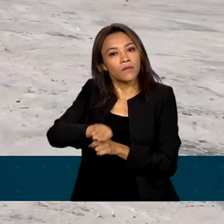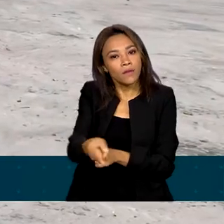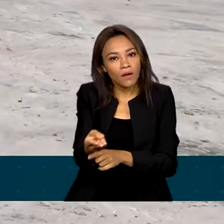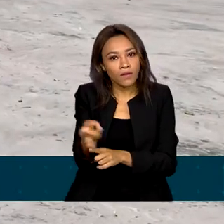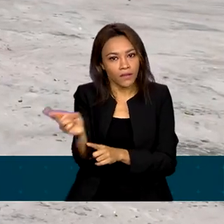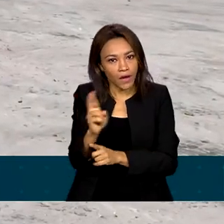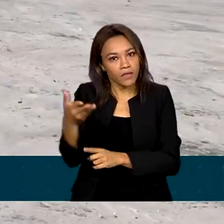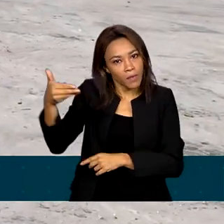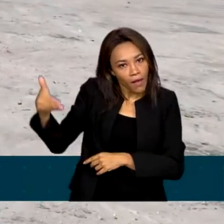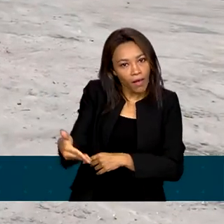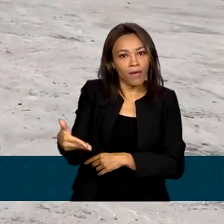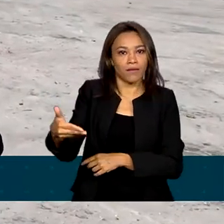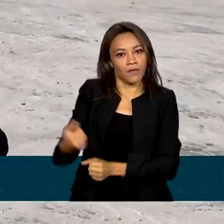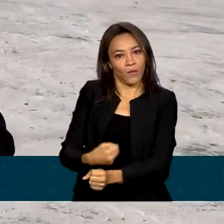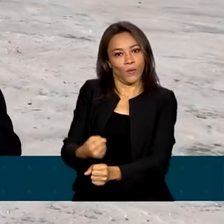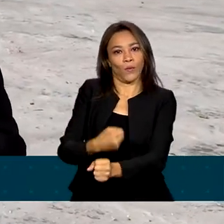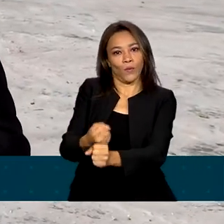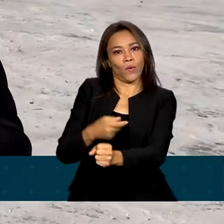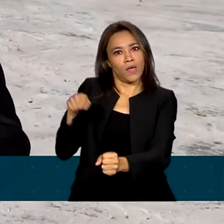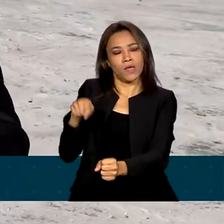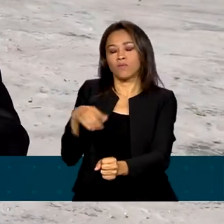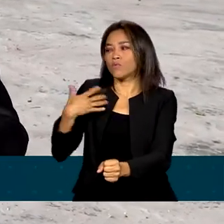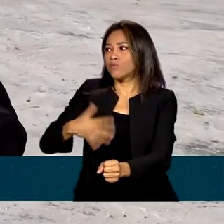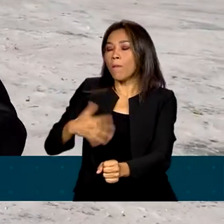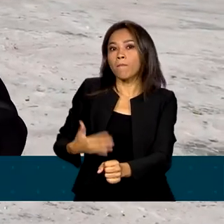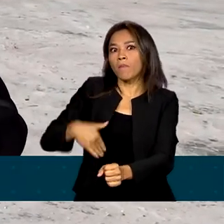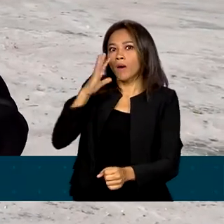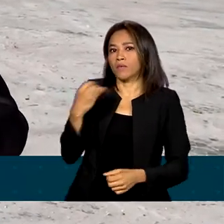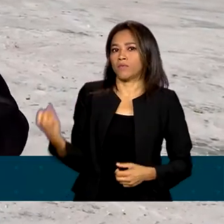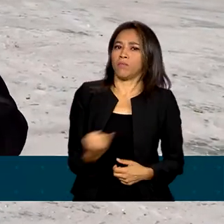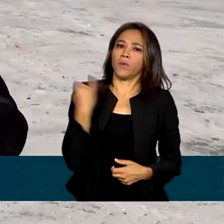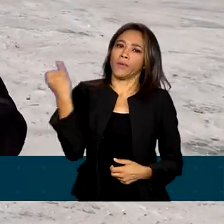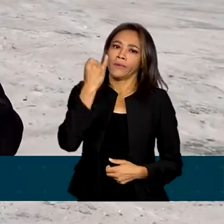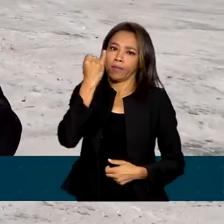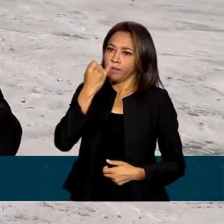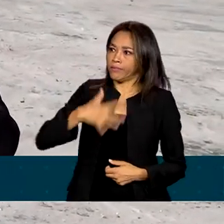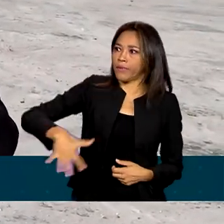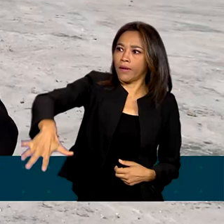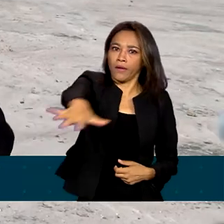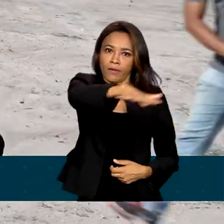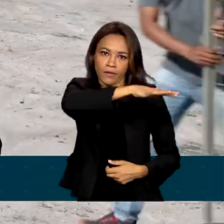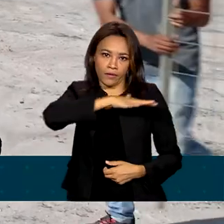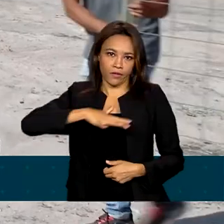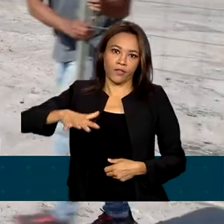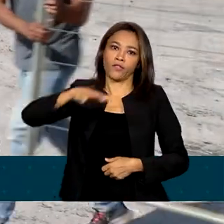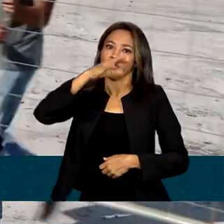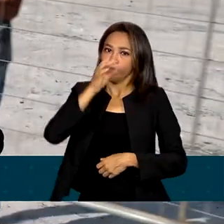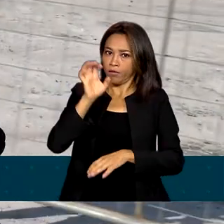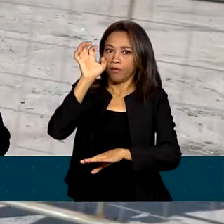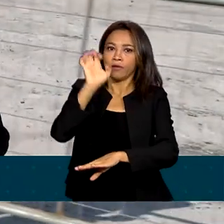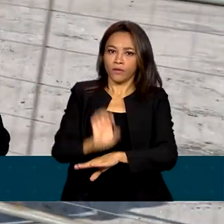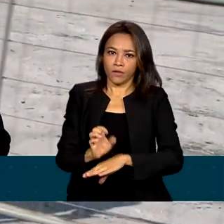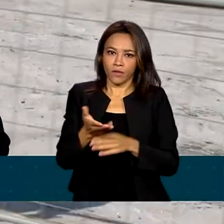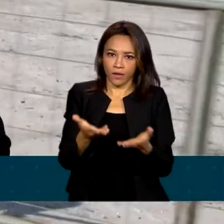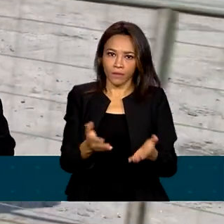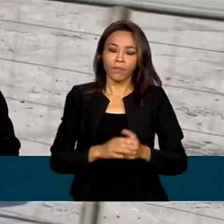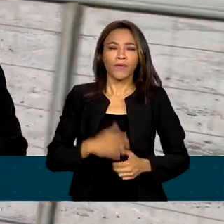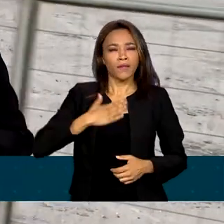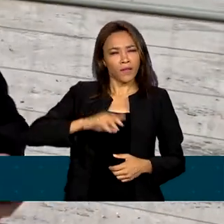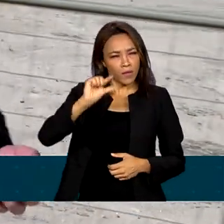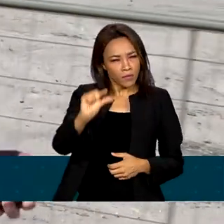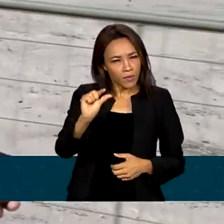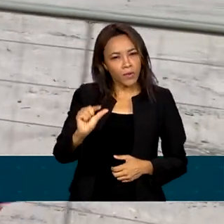nessa rodovia considerada uma das mais importantes aqui na região. Daqui a pouquinho, às 9 da manhã, o presidente